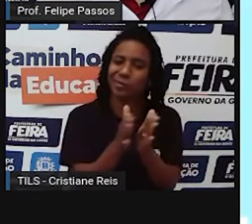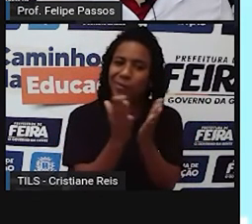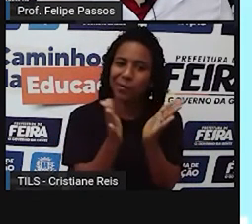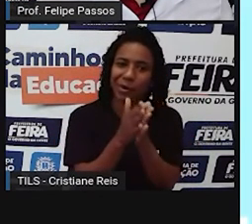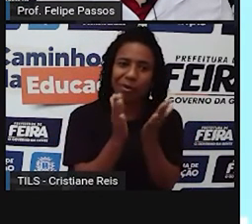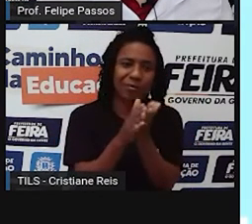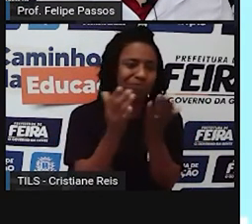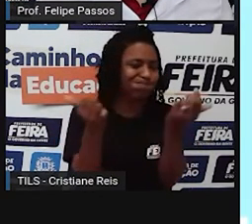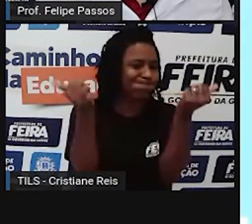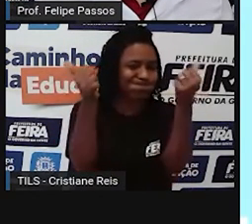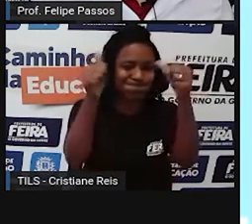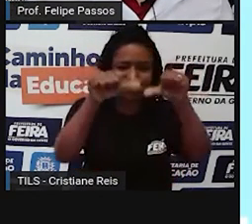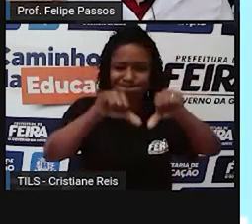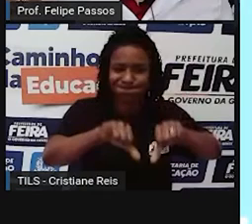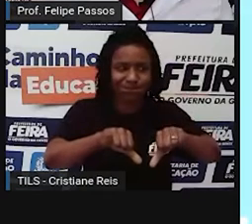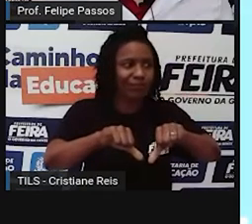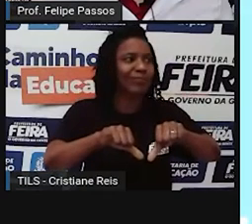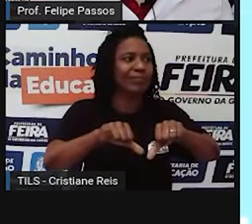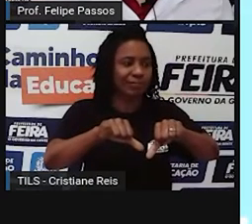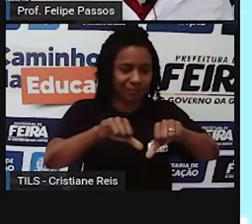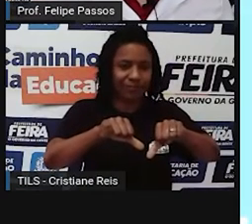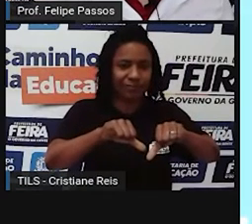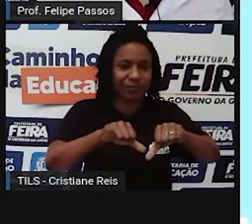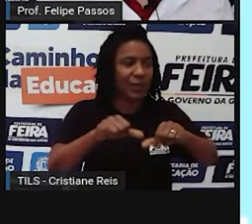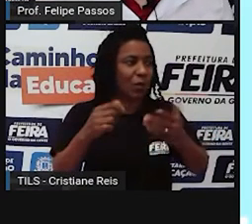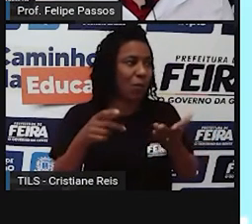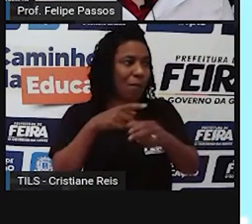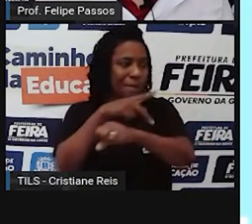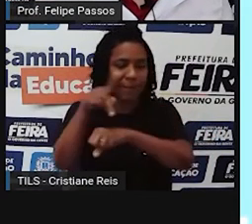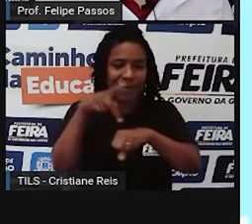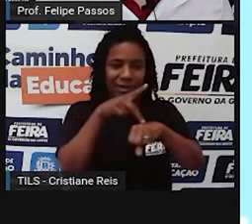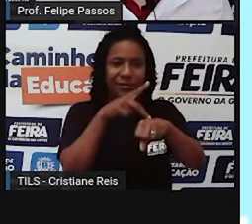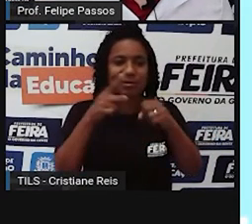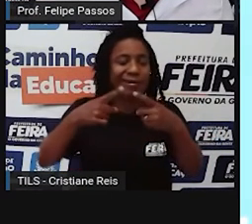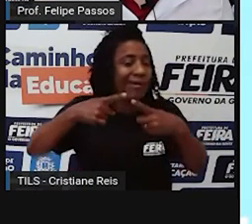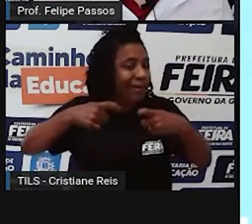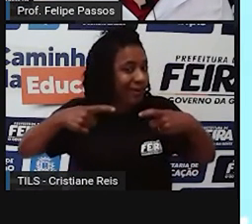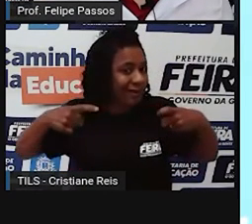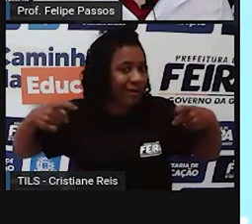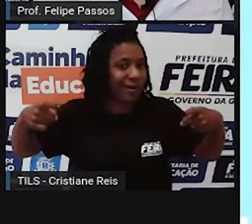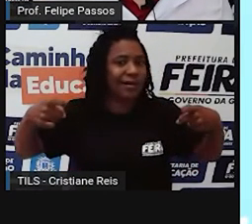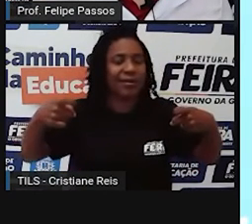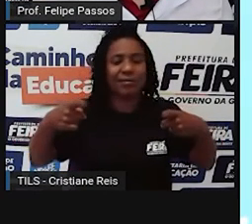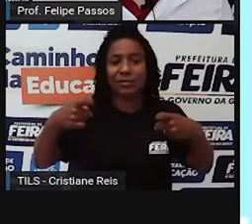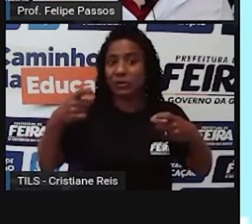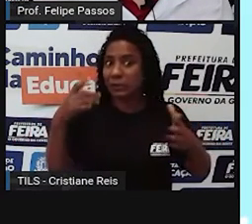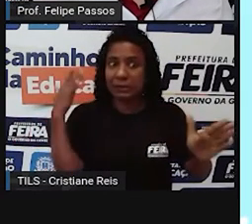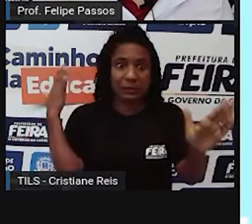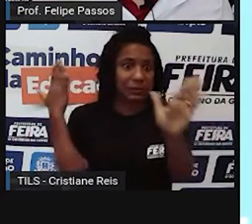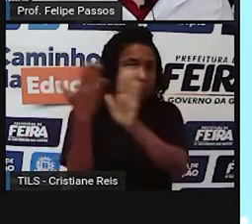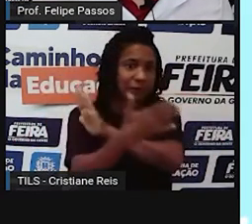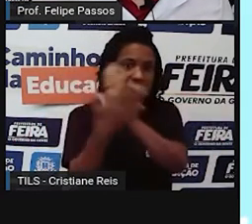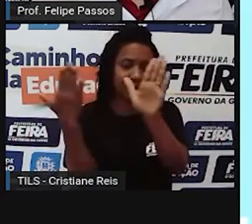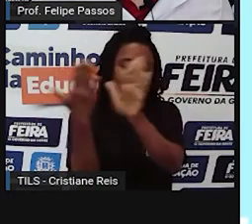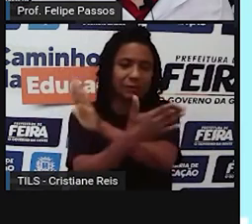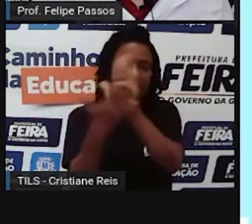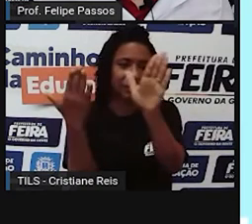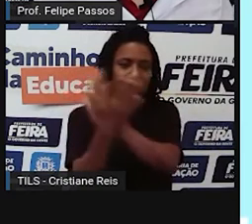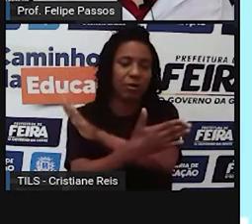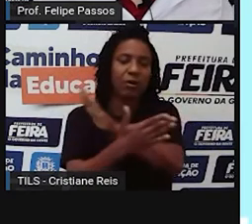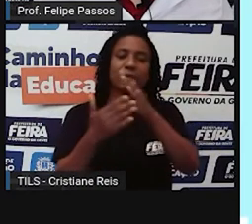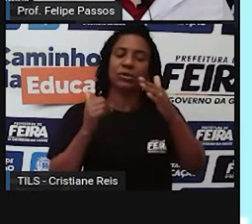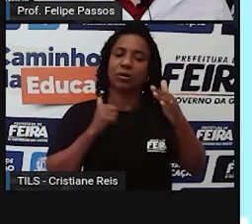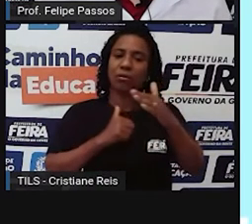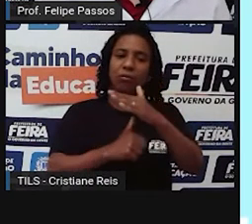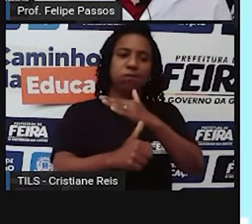países que estão em guerra, e aí a gente tem, infelizmente, várias situações aí no planeta,